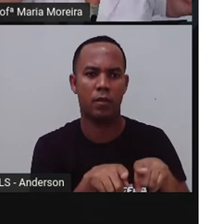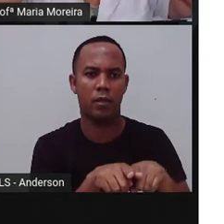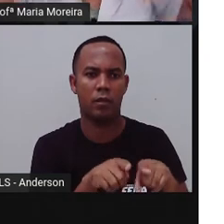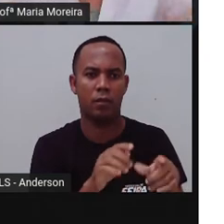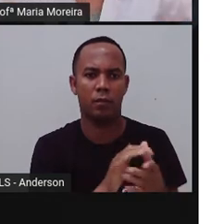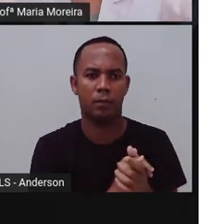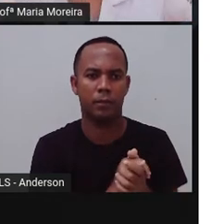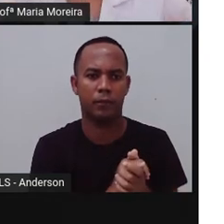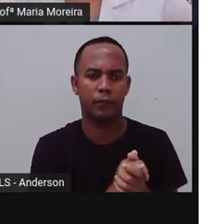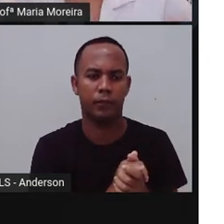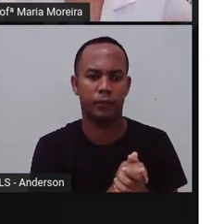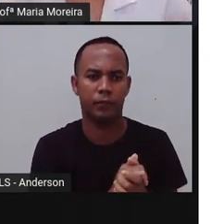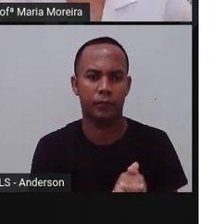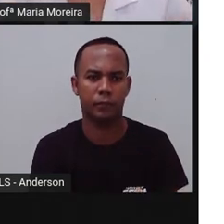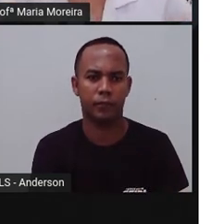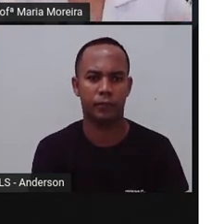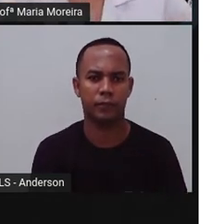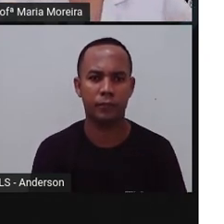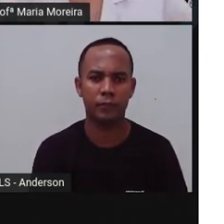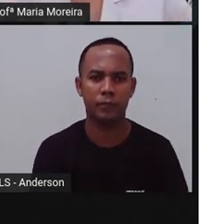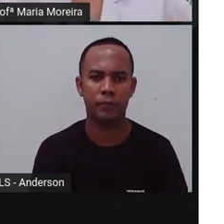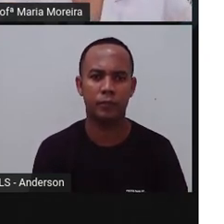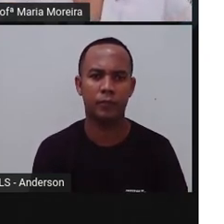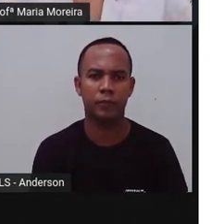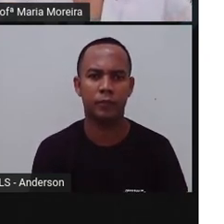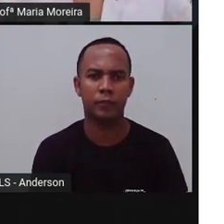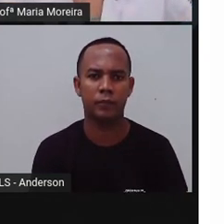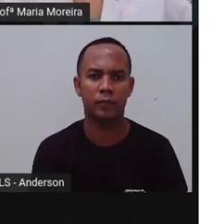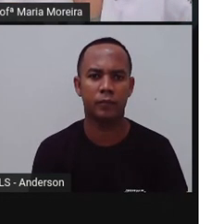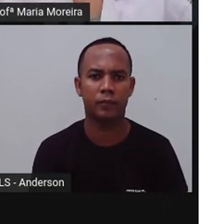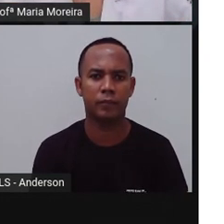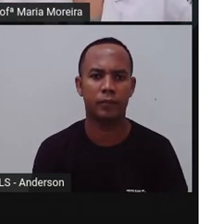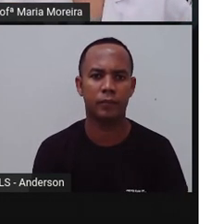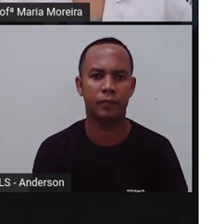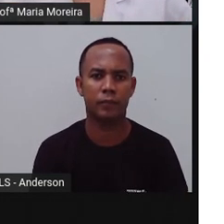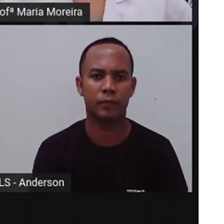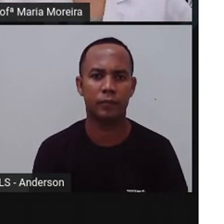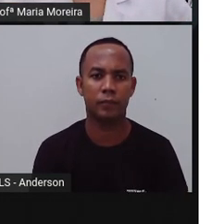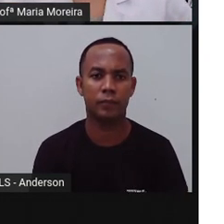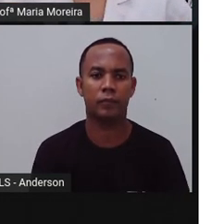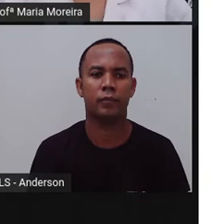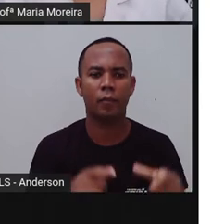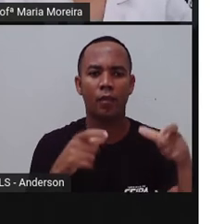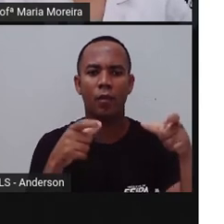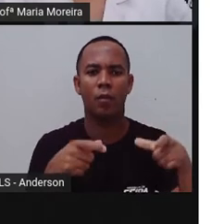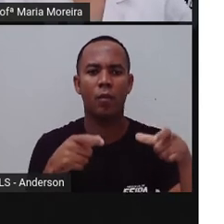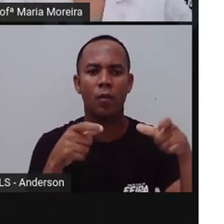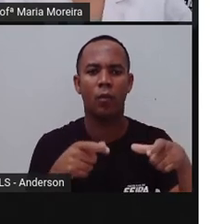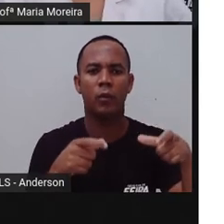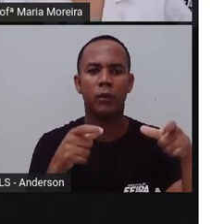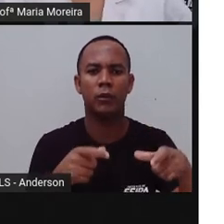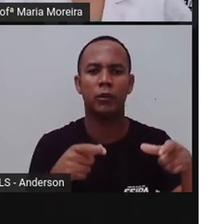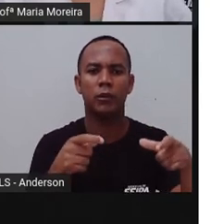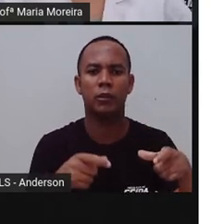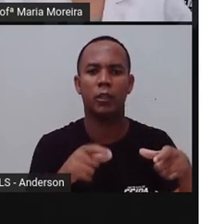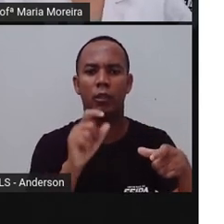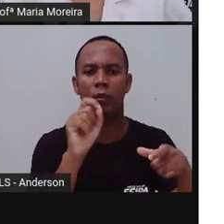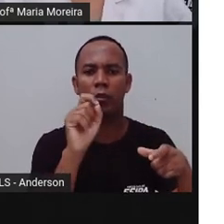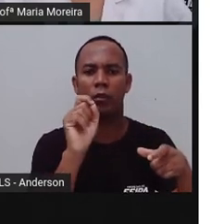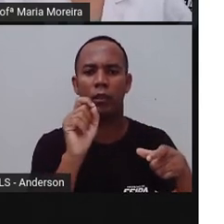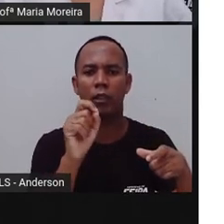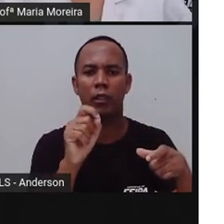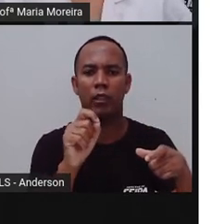estariam o quê? No mesmo... patamar. Vamos lá. Onde o espaço público é